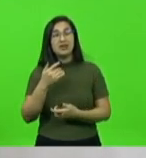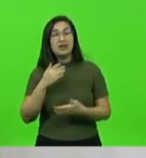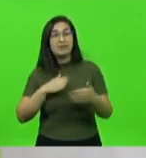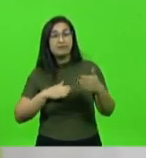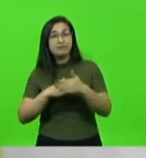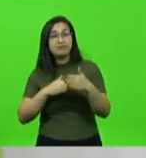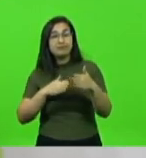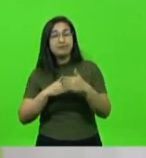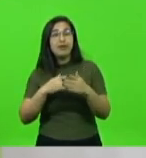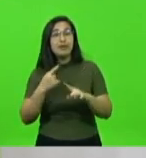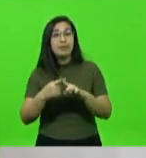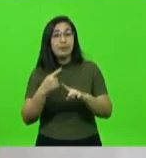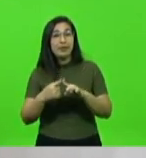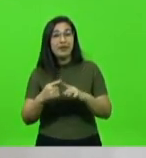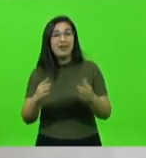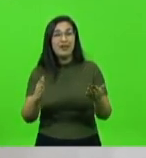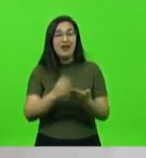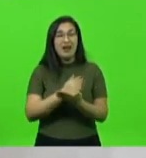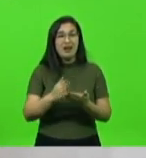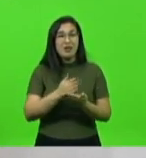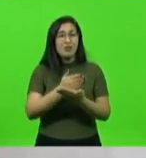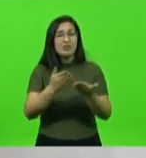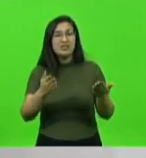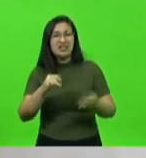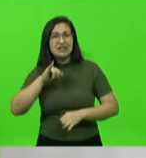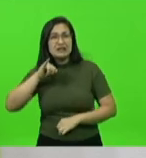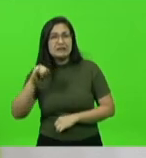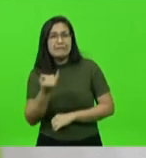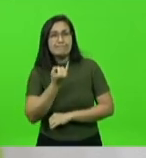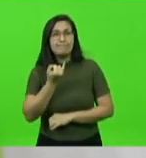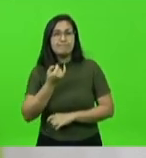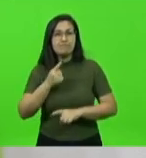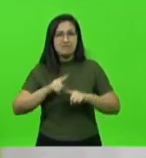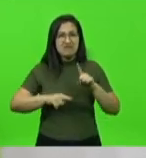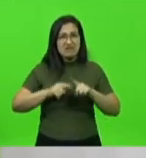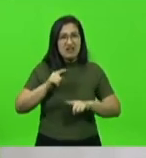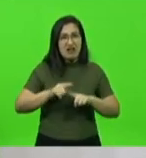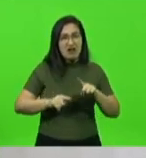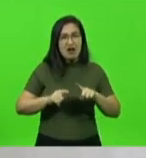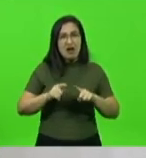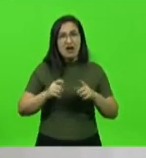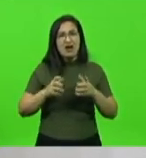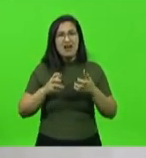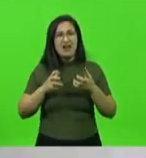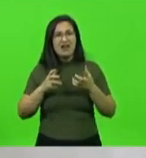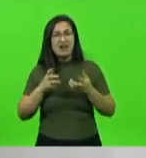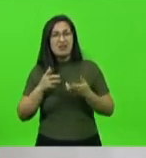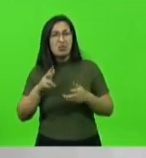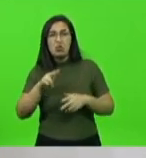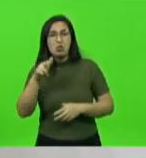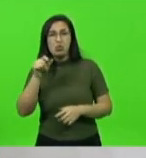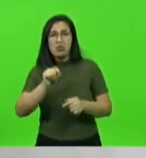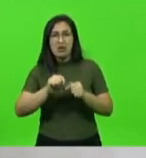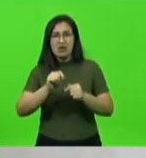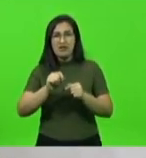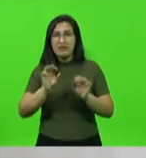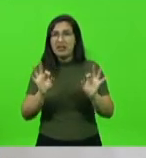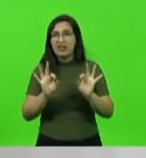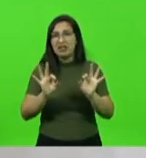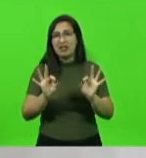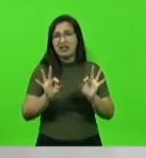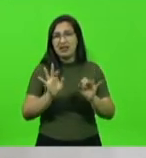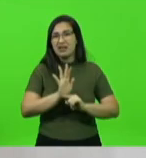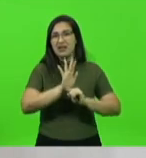desavisados e aproveitadores, aqueles que nunca fizeram qualquer atitude prática